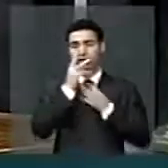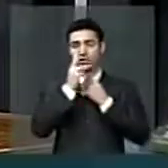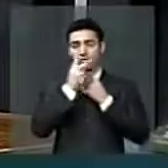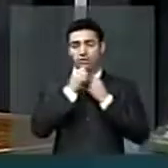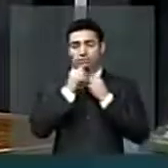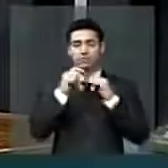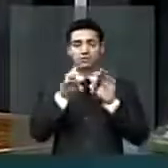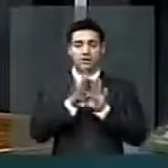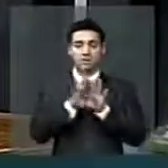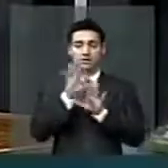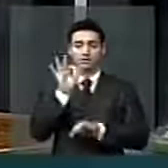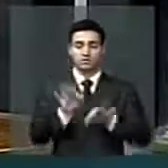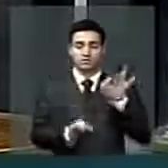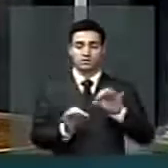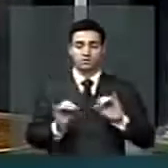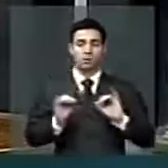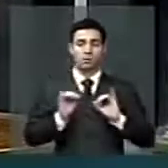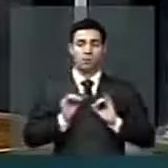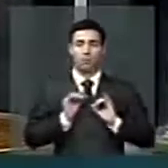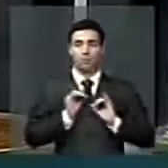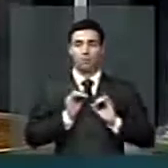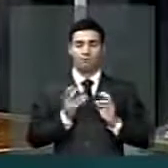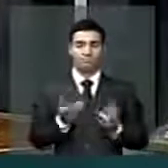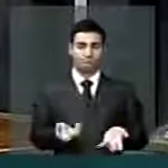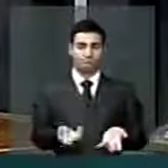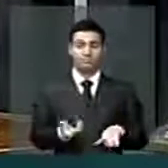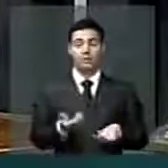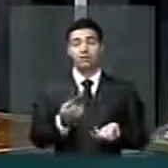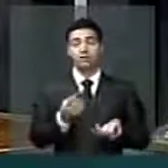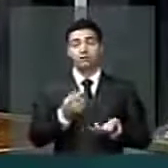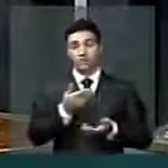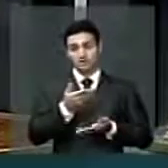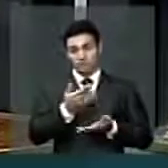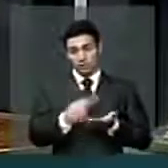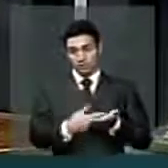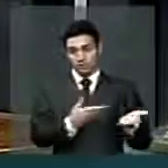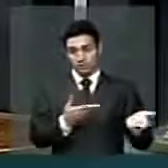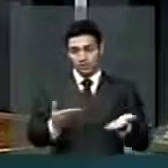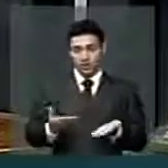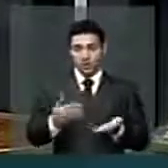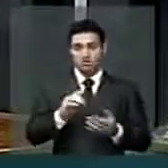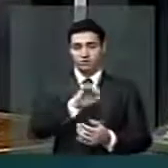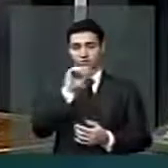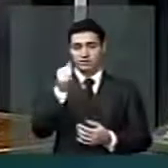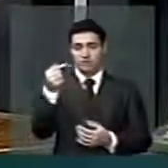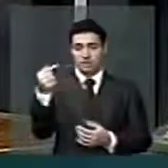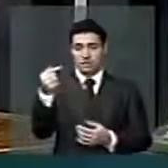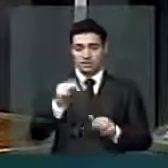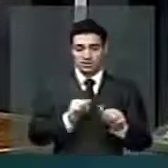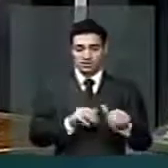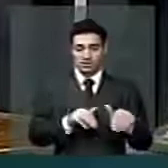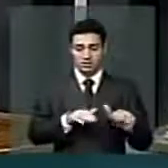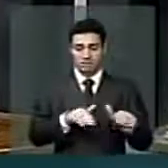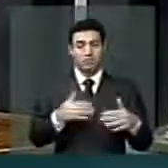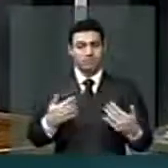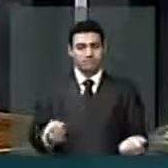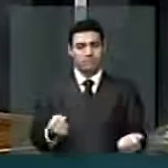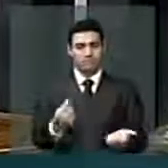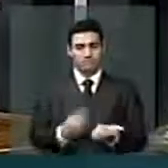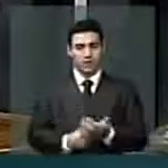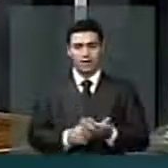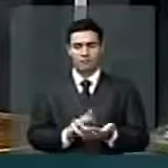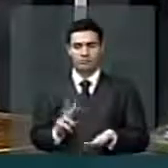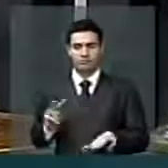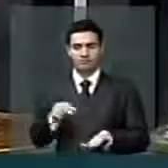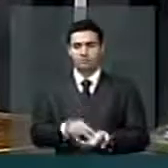omissa. Minhas senhoras e meus senhores, o convite está feito. Dia 7 de setembro, vamos sair às ruas